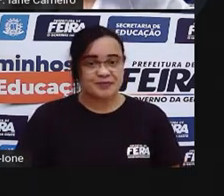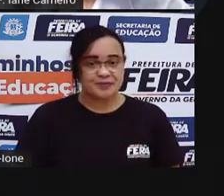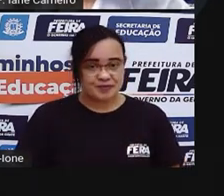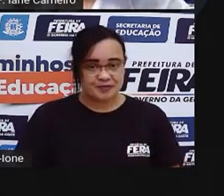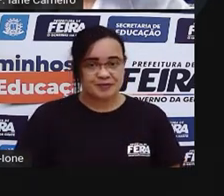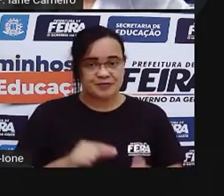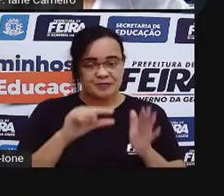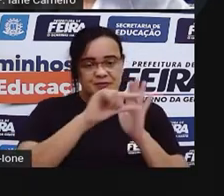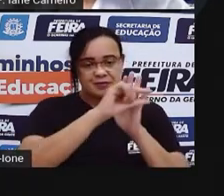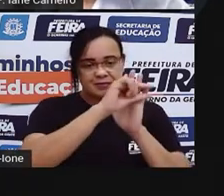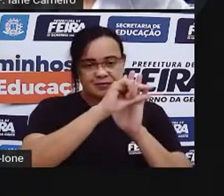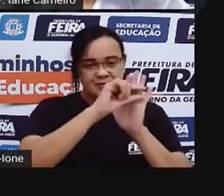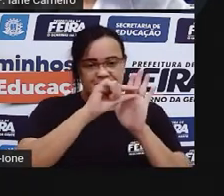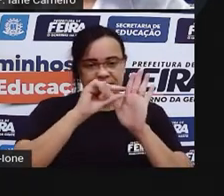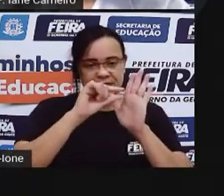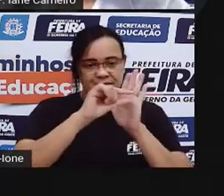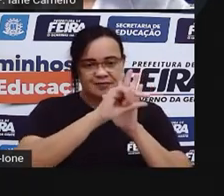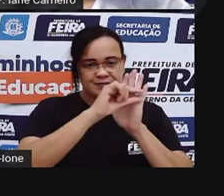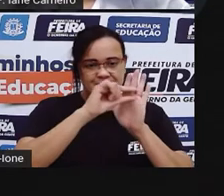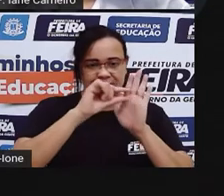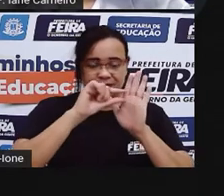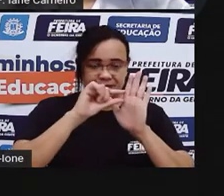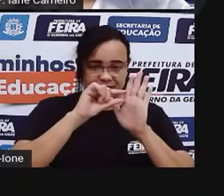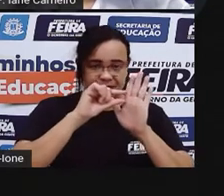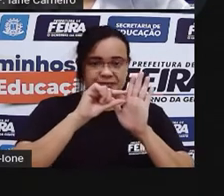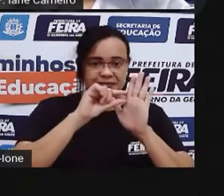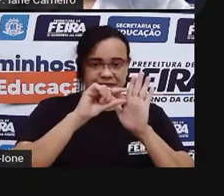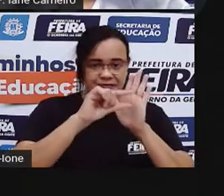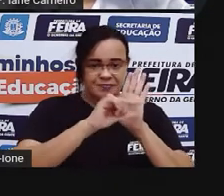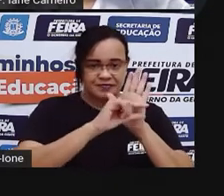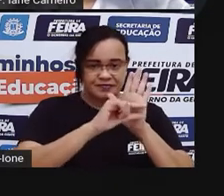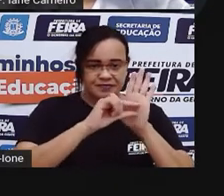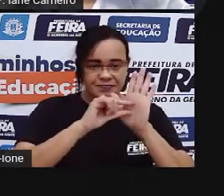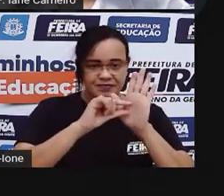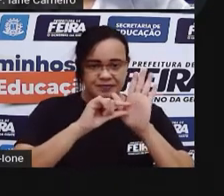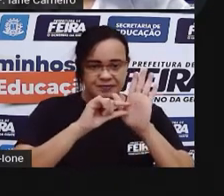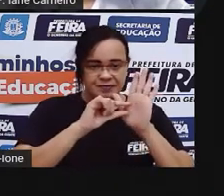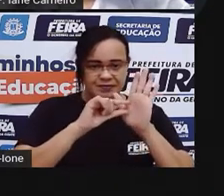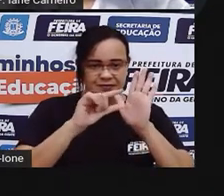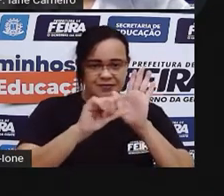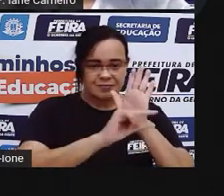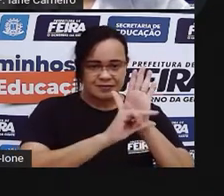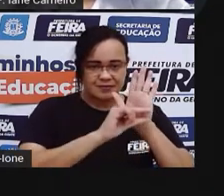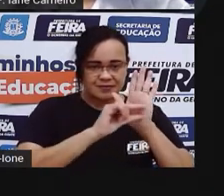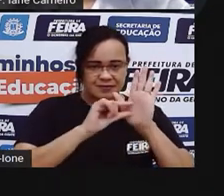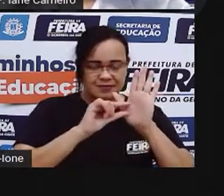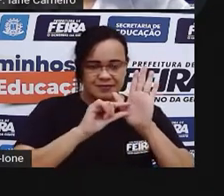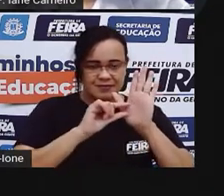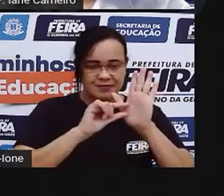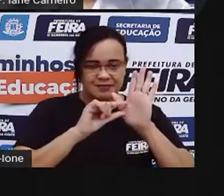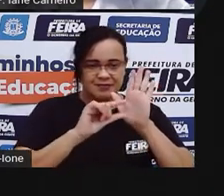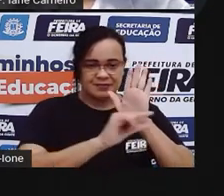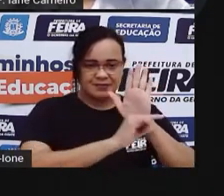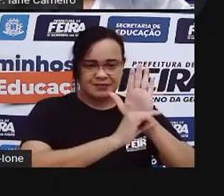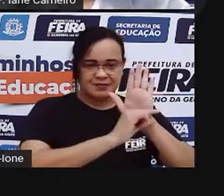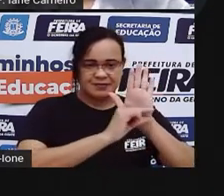estrofe Um Dois Três